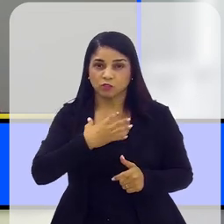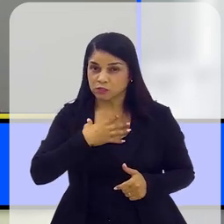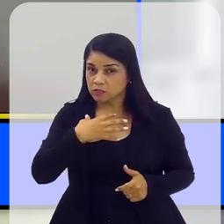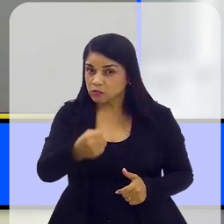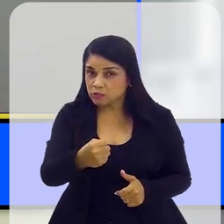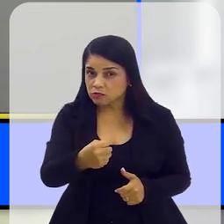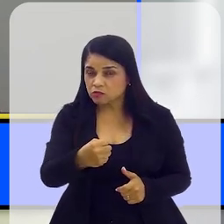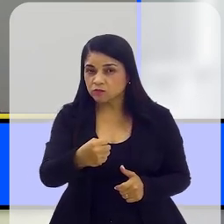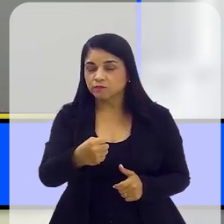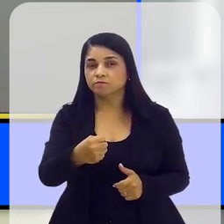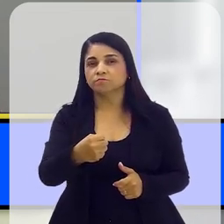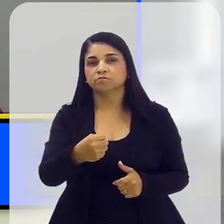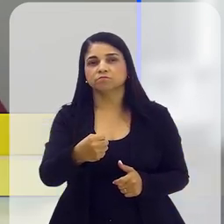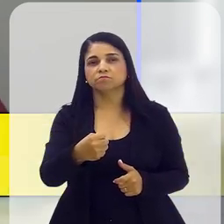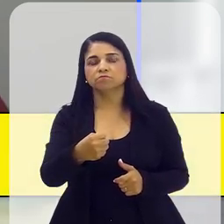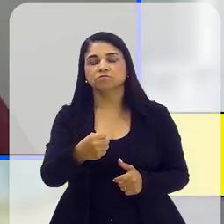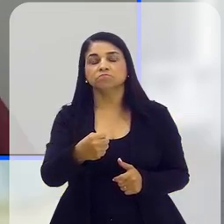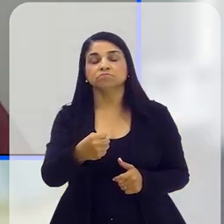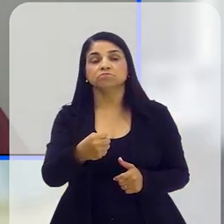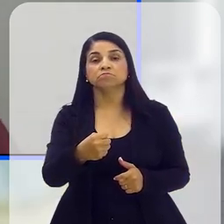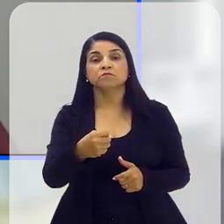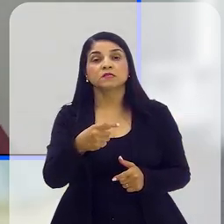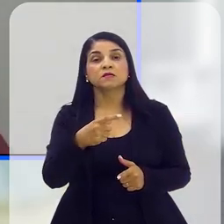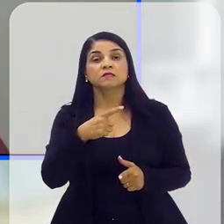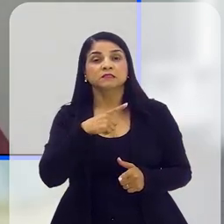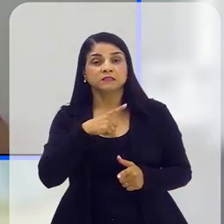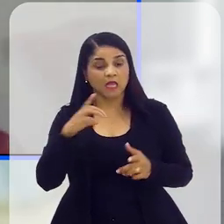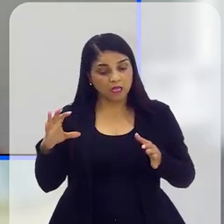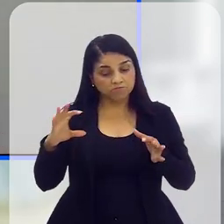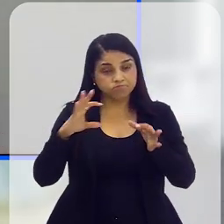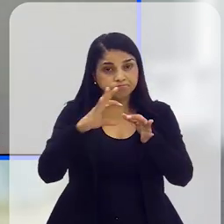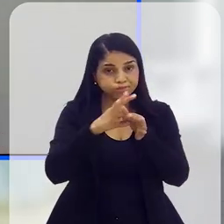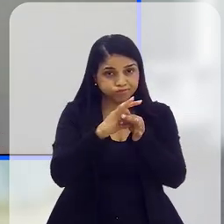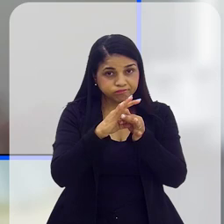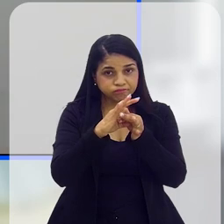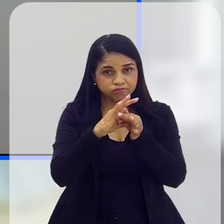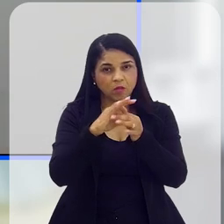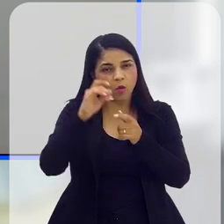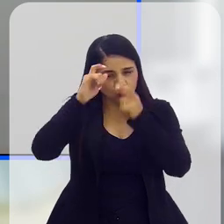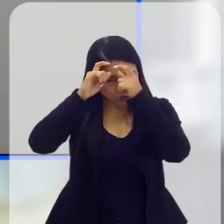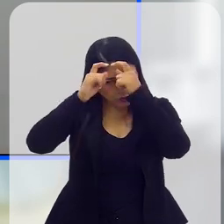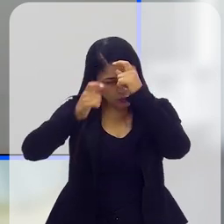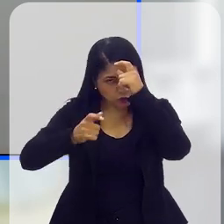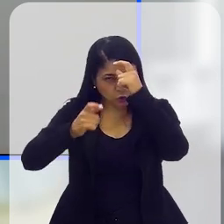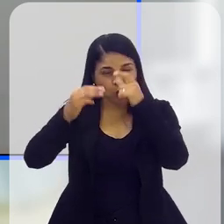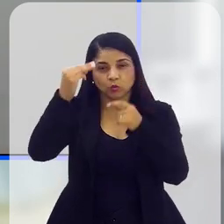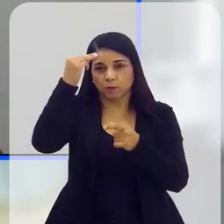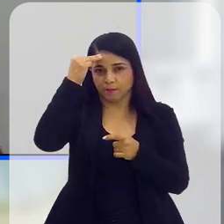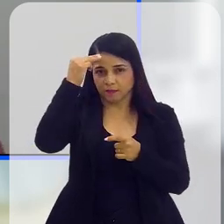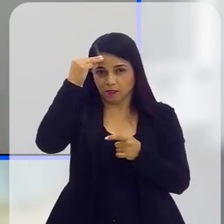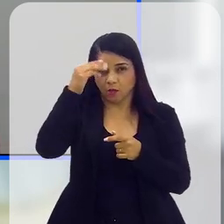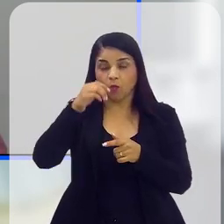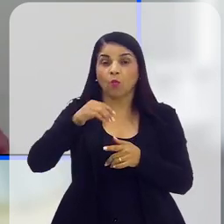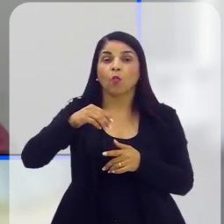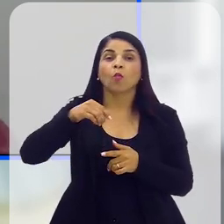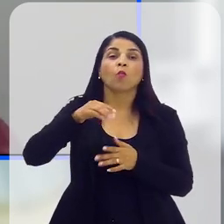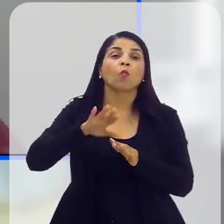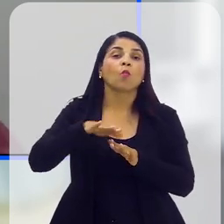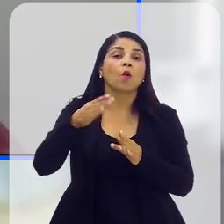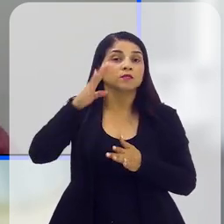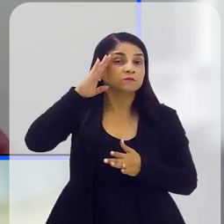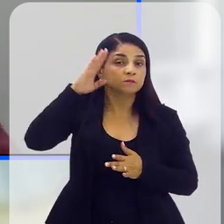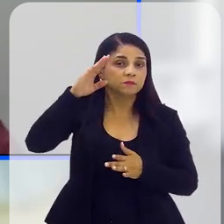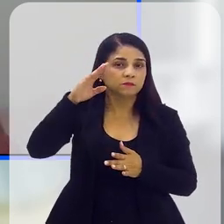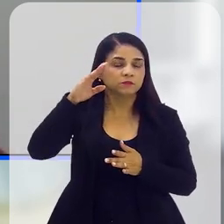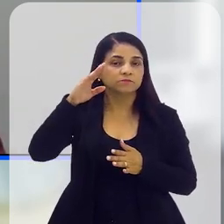a maioria dos suicídios, nos casos de suicídios, estão associados a algum transtorno mental. Quais os principais